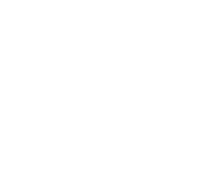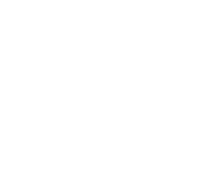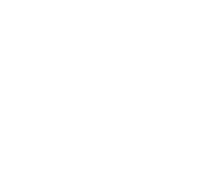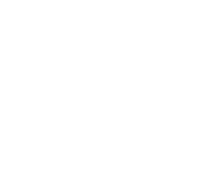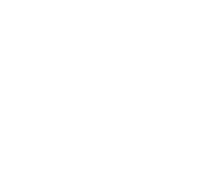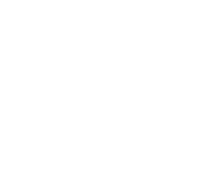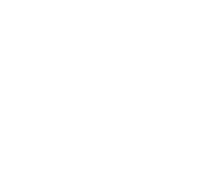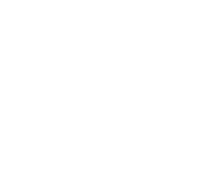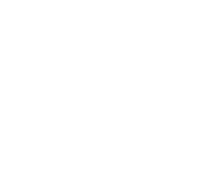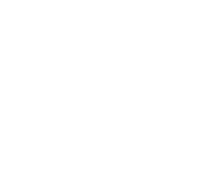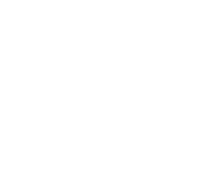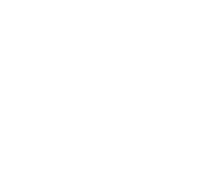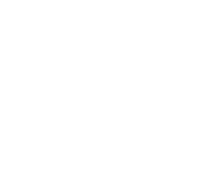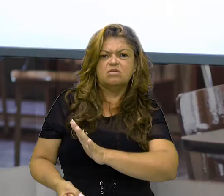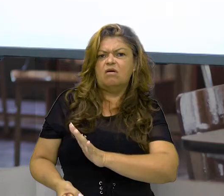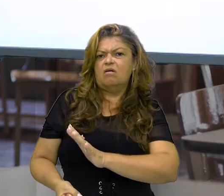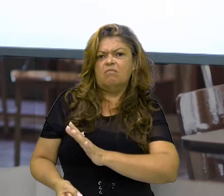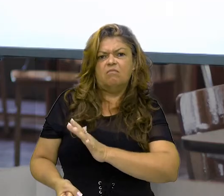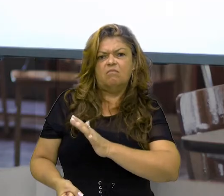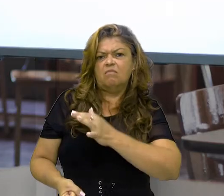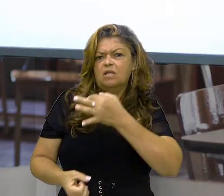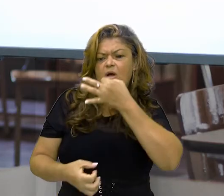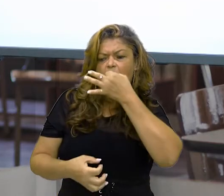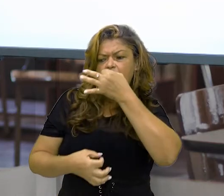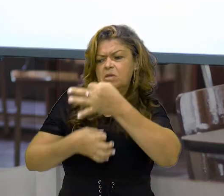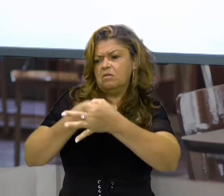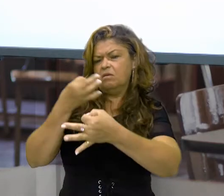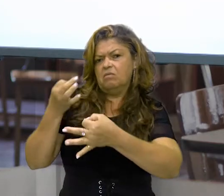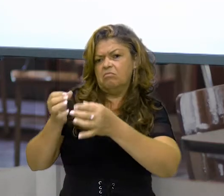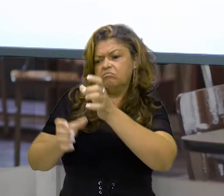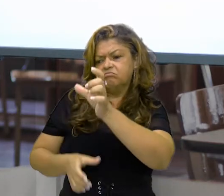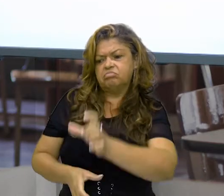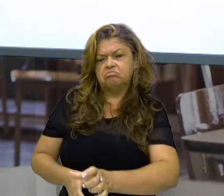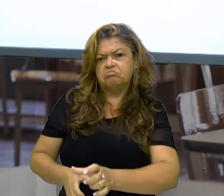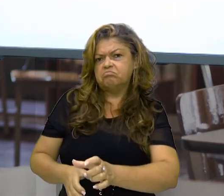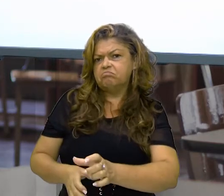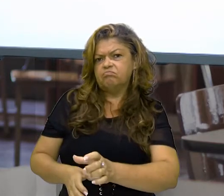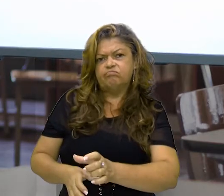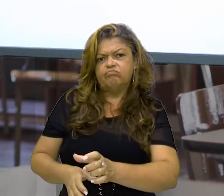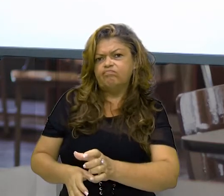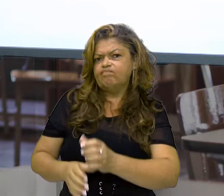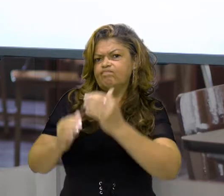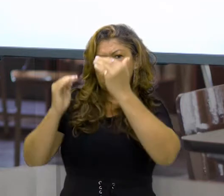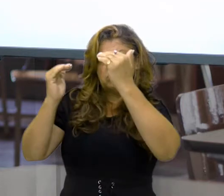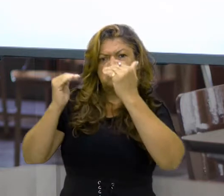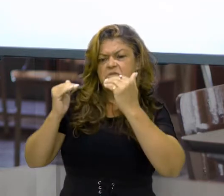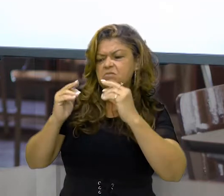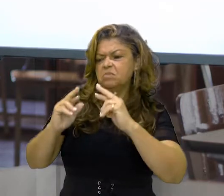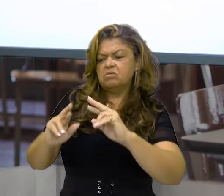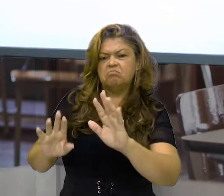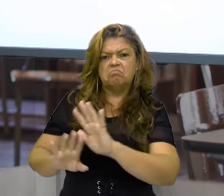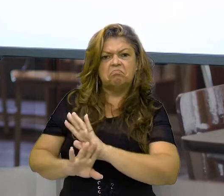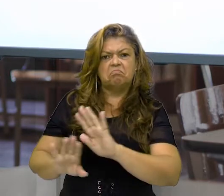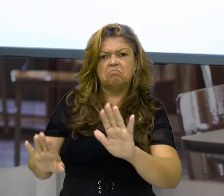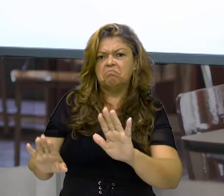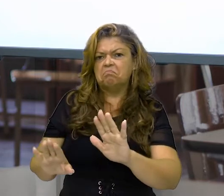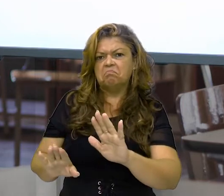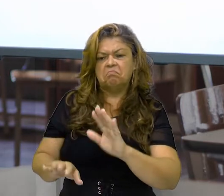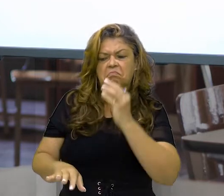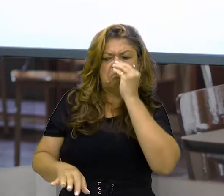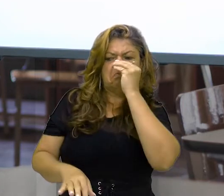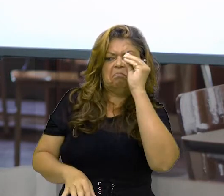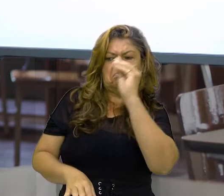e das diferenças do outro. Então, é quando eu não respeito a outra